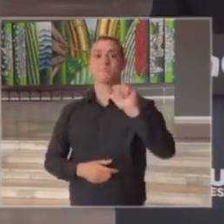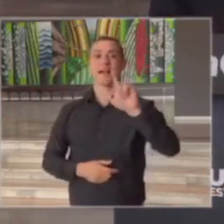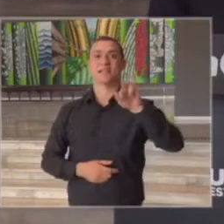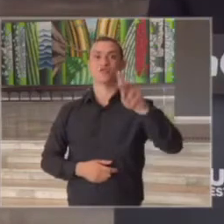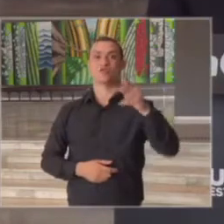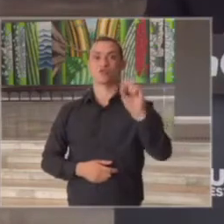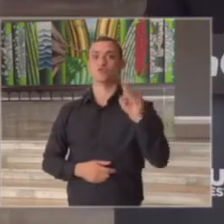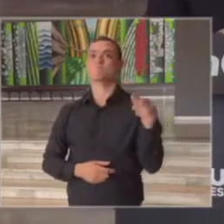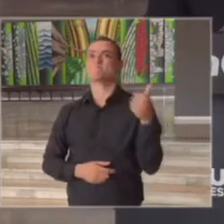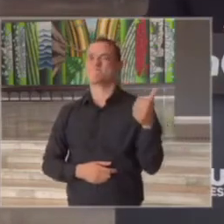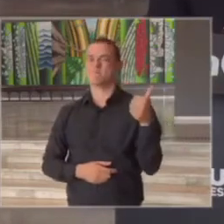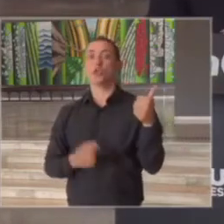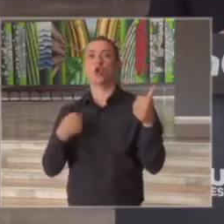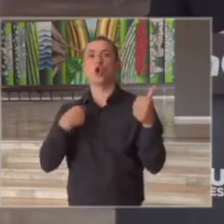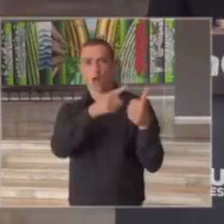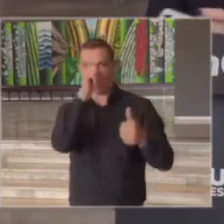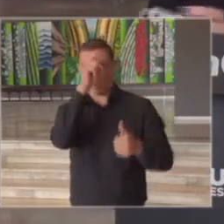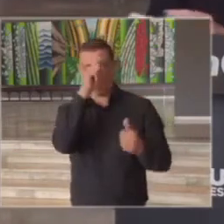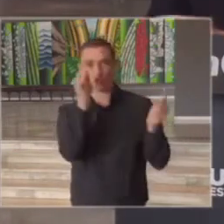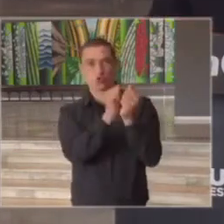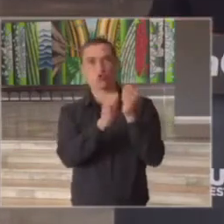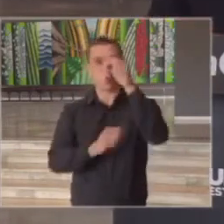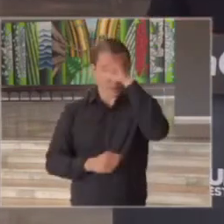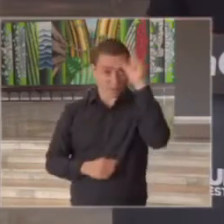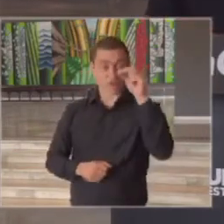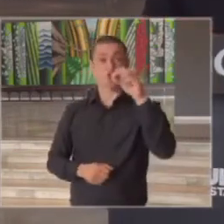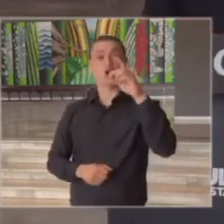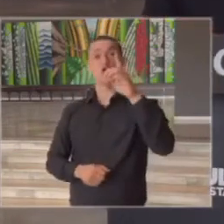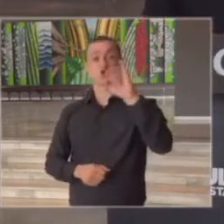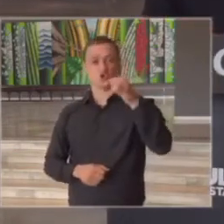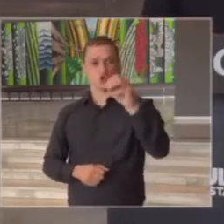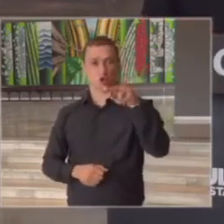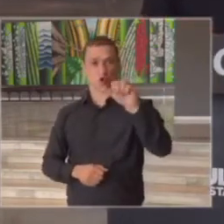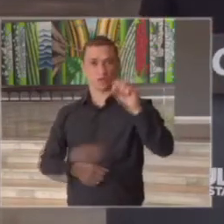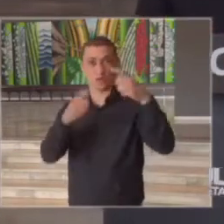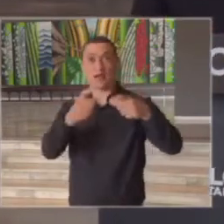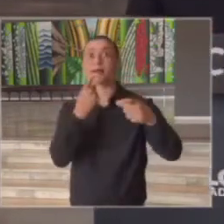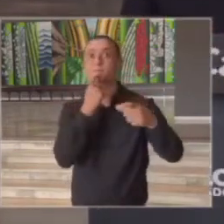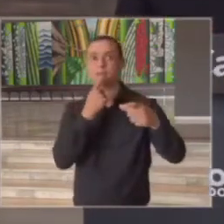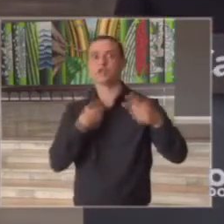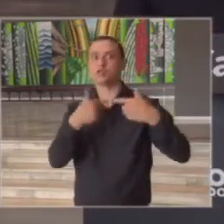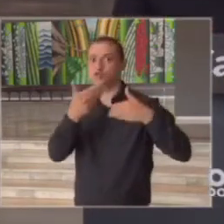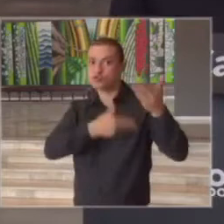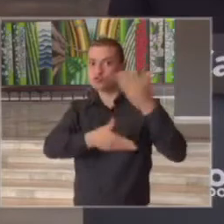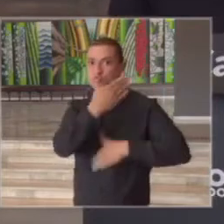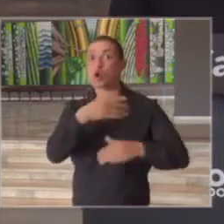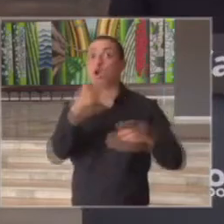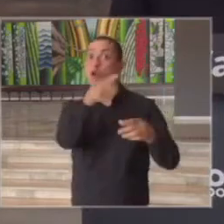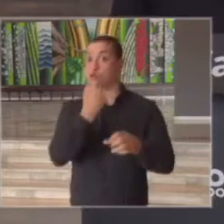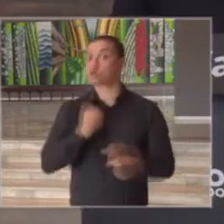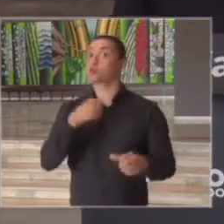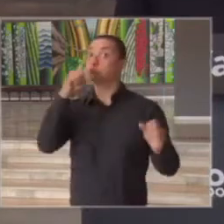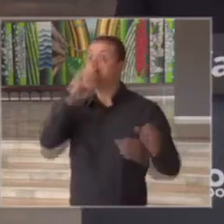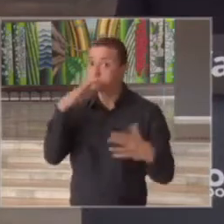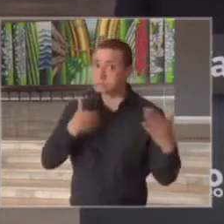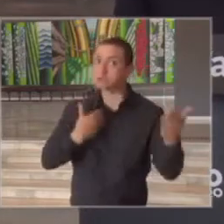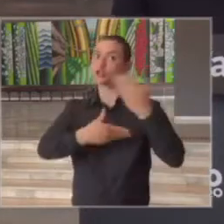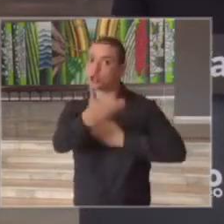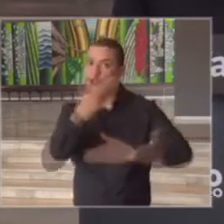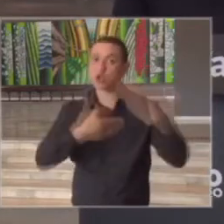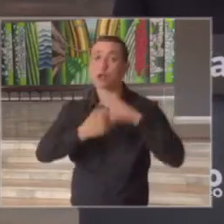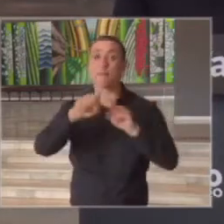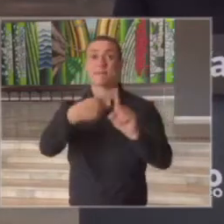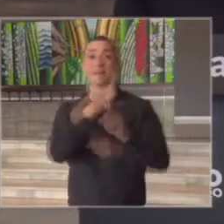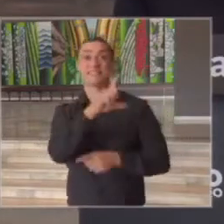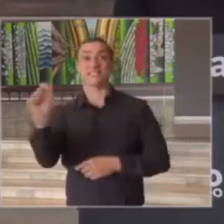a capacidade hospitalar junto com o prefeito Jonas Donizete de Campinas dialogando com ele sobre os indicadores do município pelo menos mais